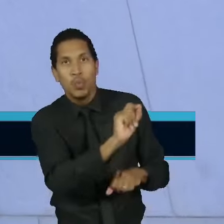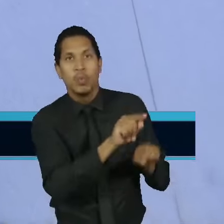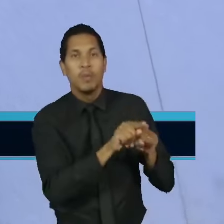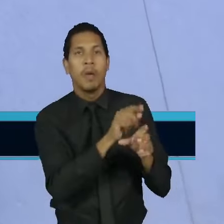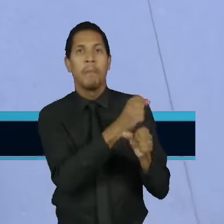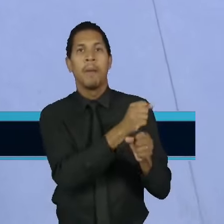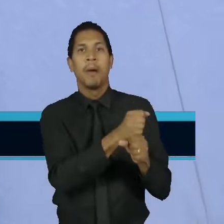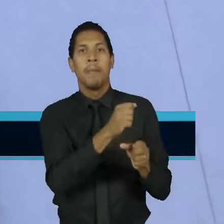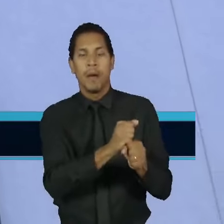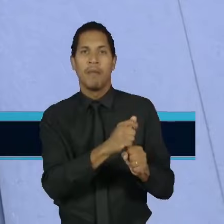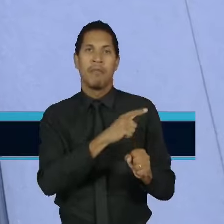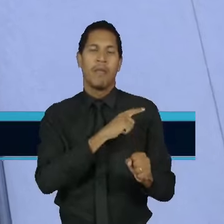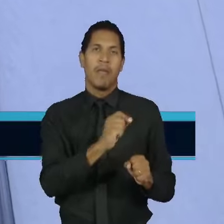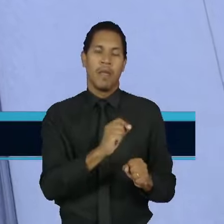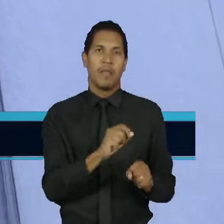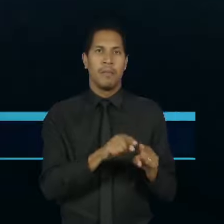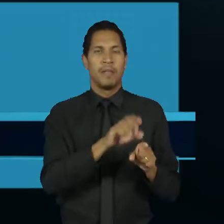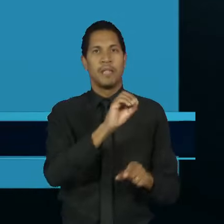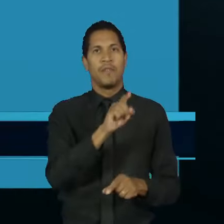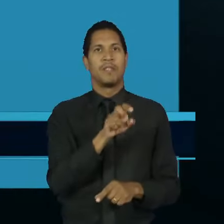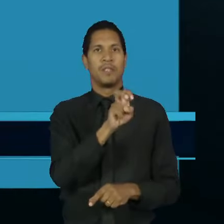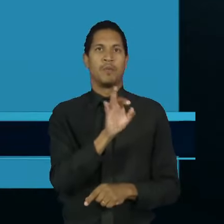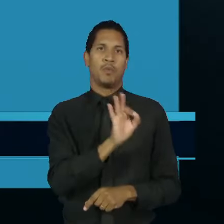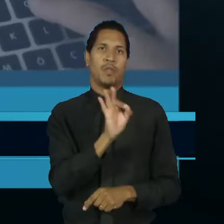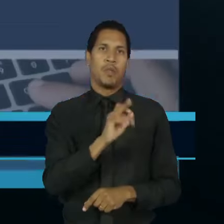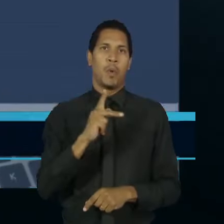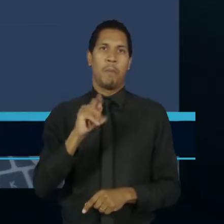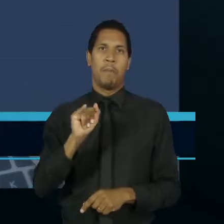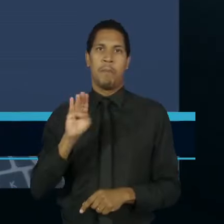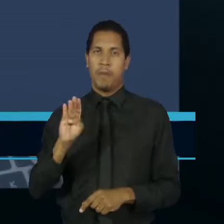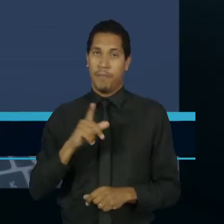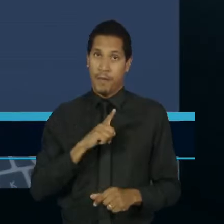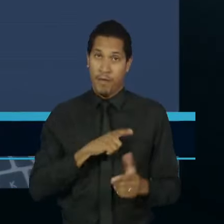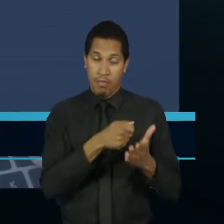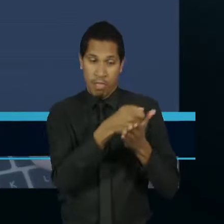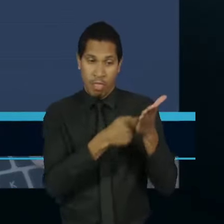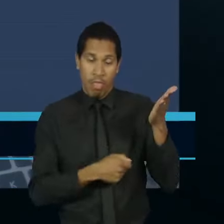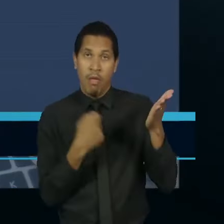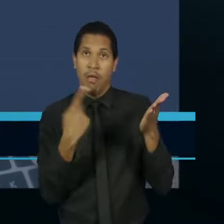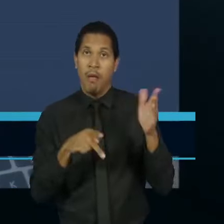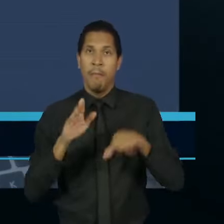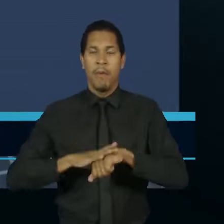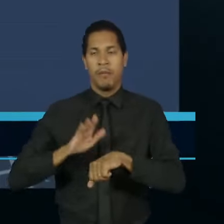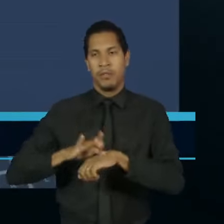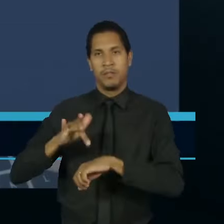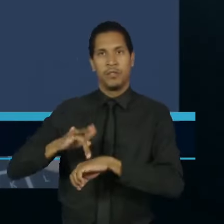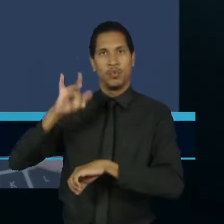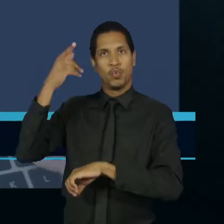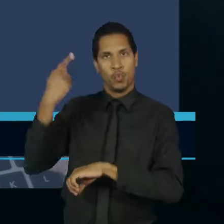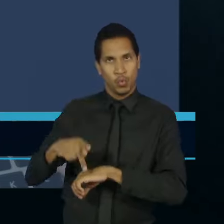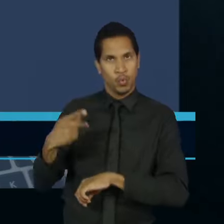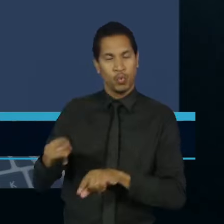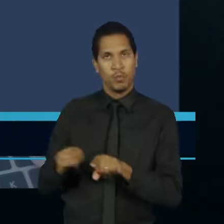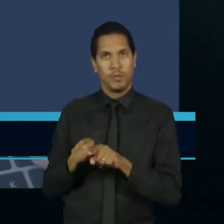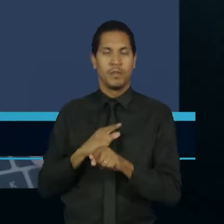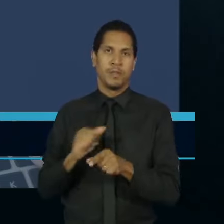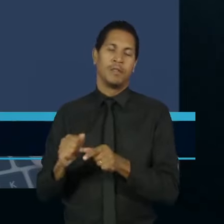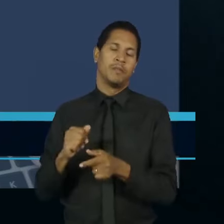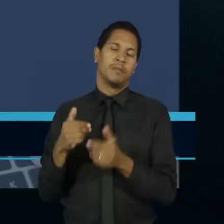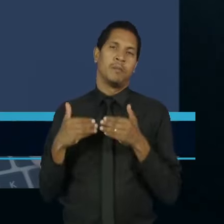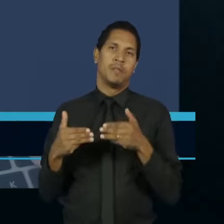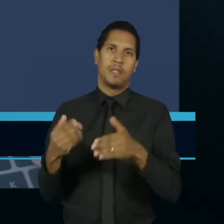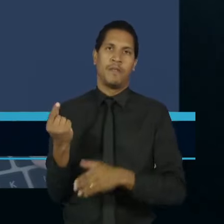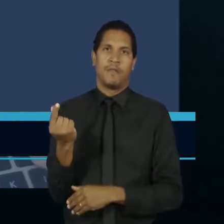conta média é de 0,5% do PIB. O relatório foi produzido pelo Tesouro Nacional, órgão do Ministério da Fazenda,